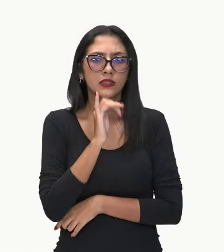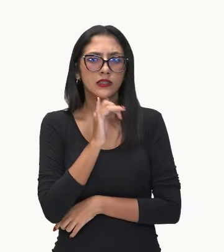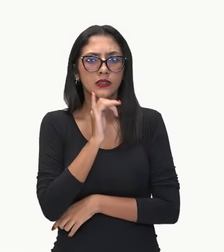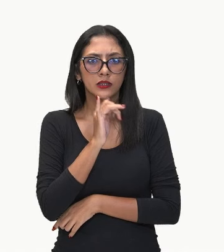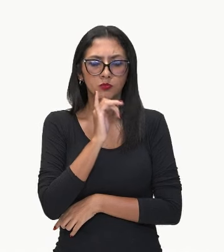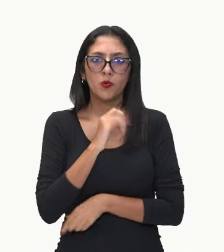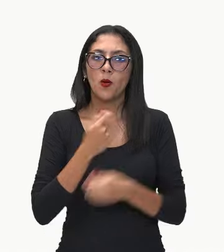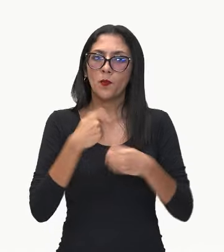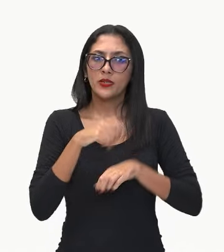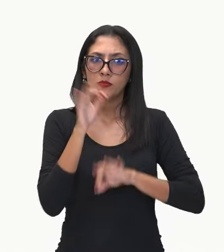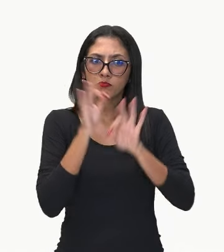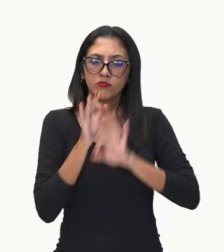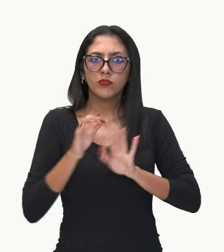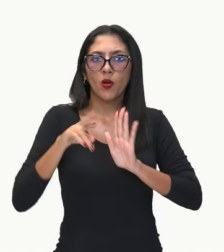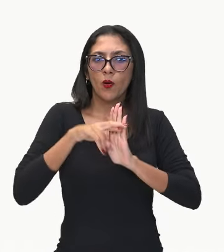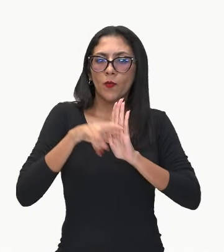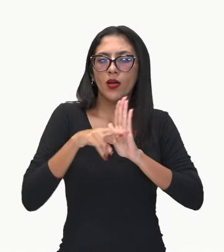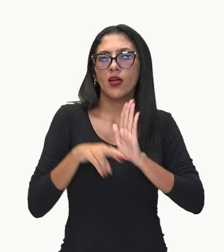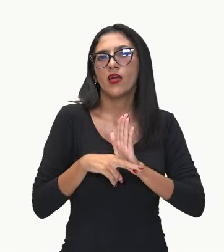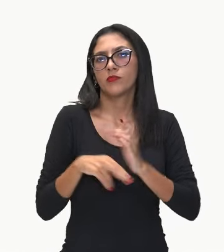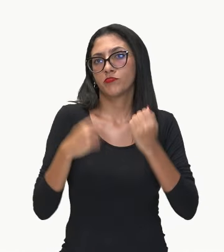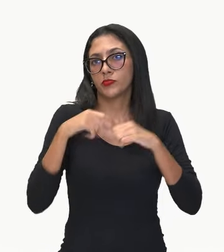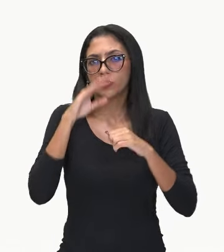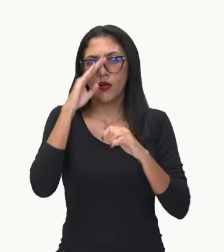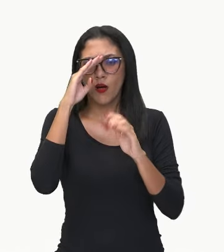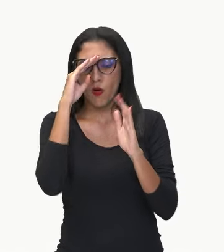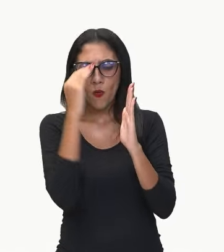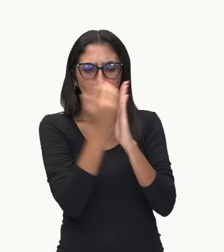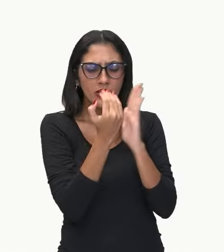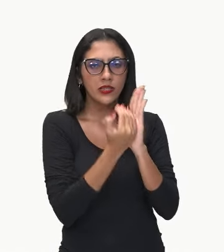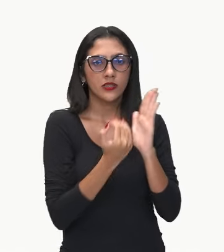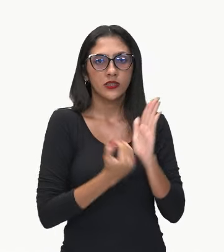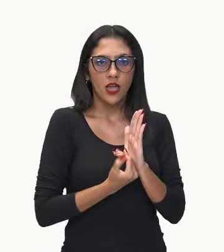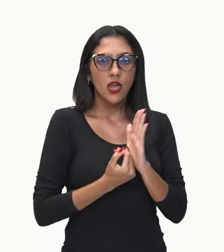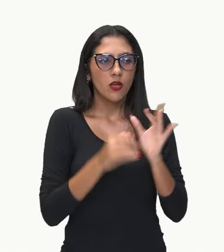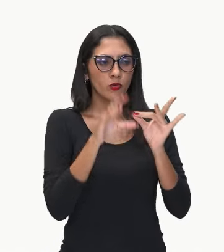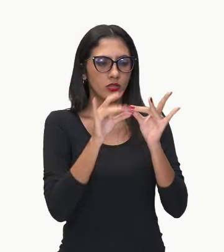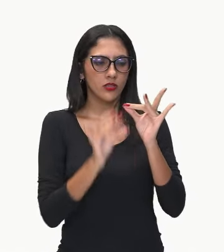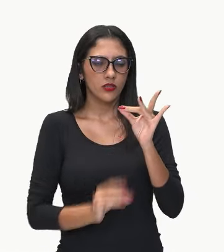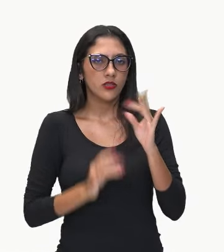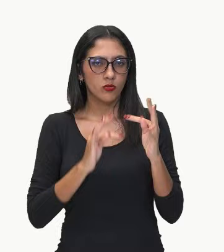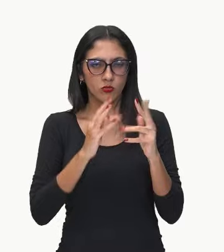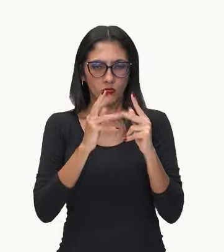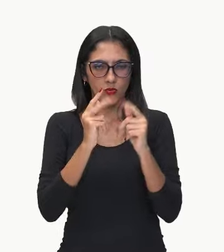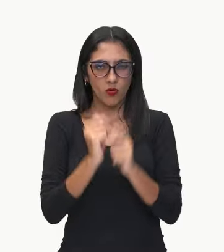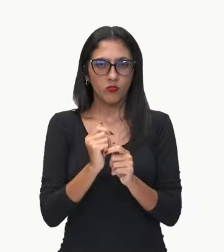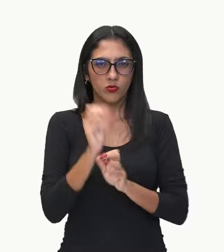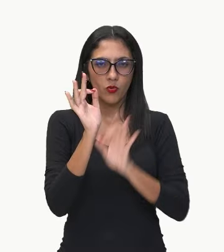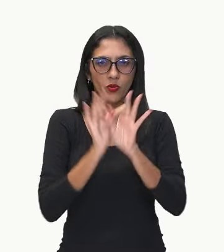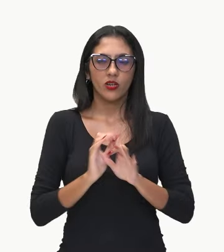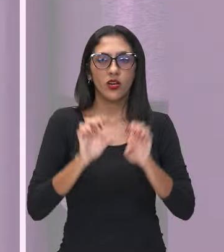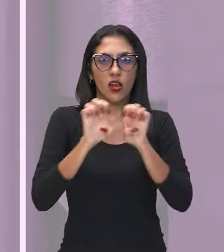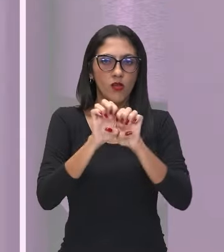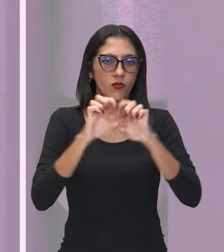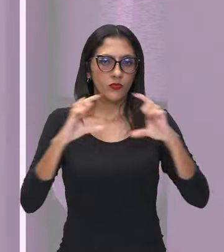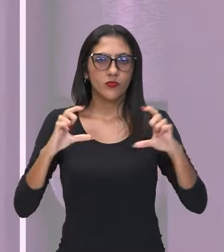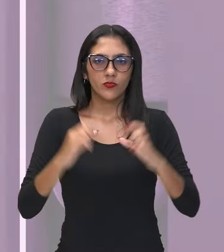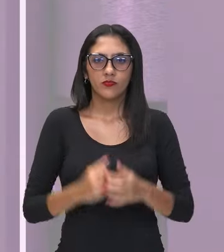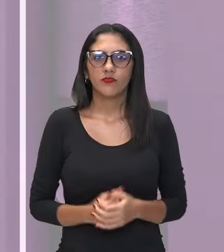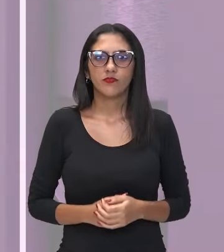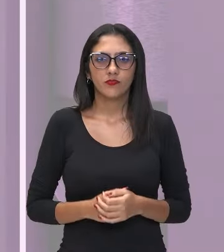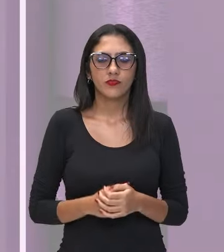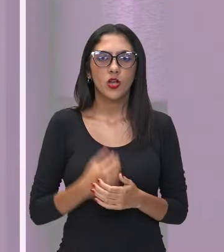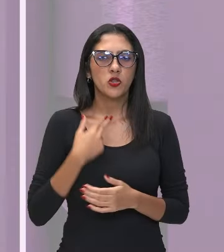obedecer regras, foi preciso que se seguisse ali, né, o fluxo normal da conta. Não pode se